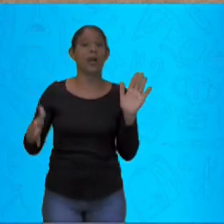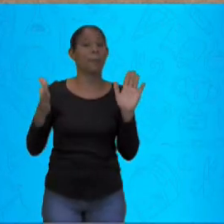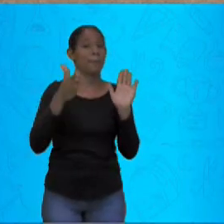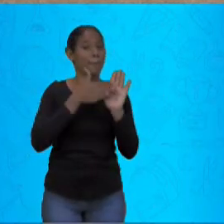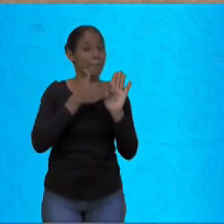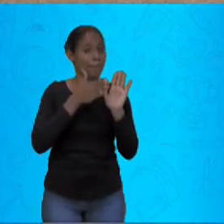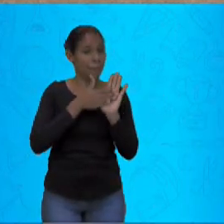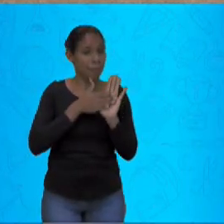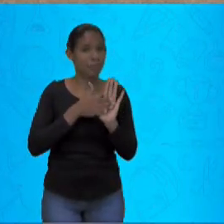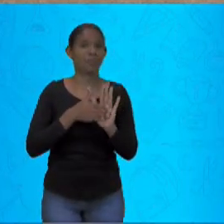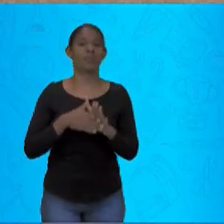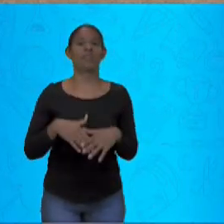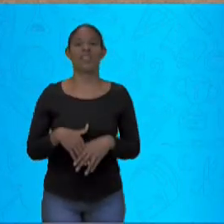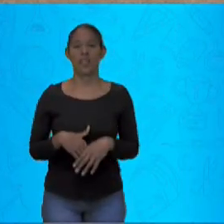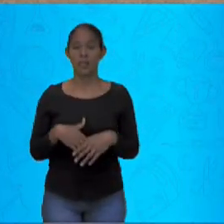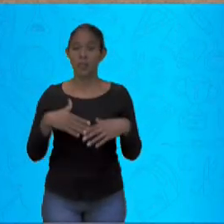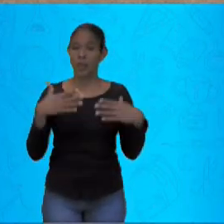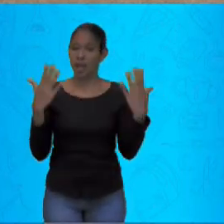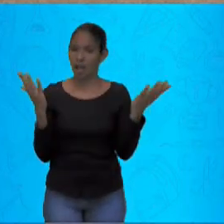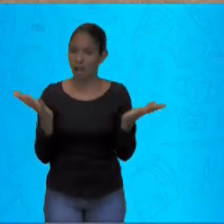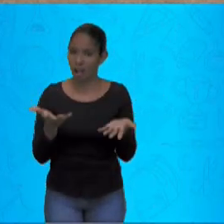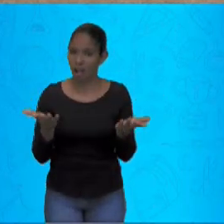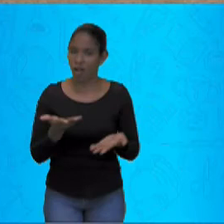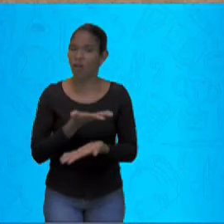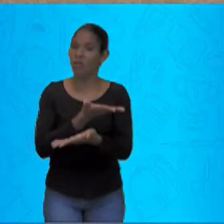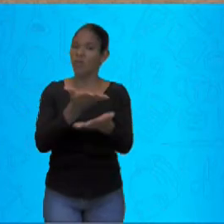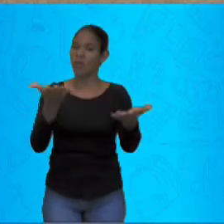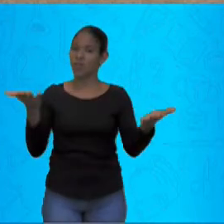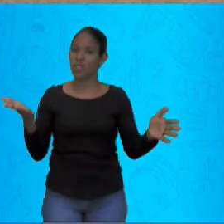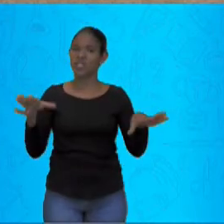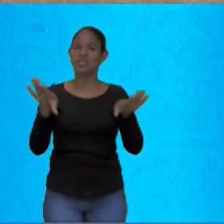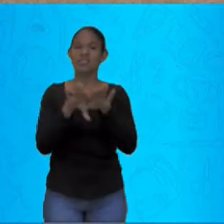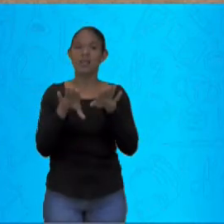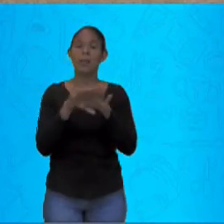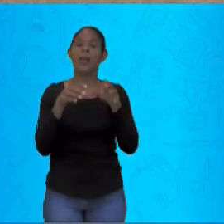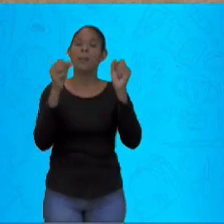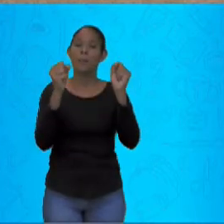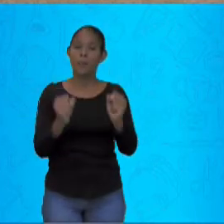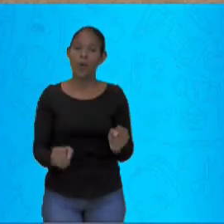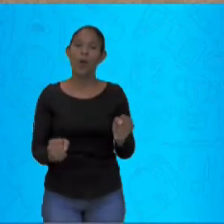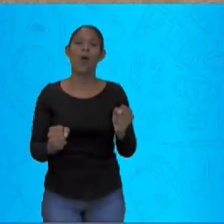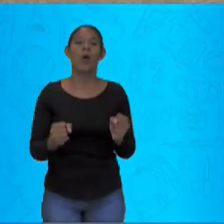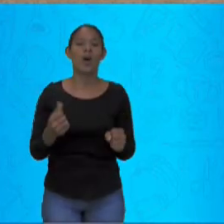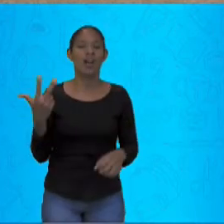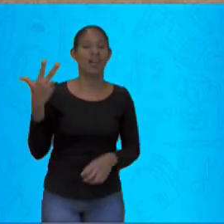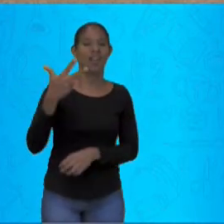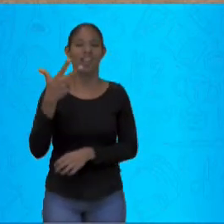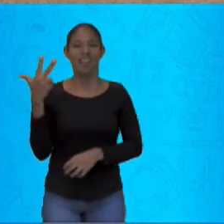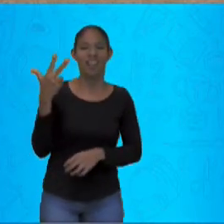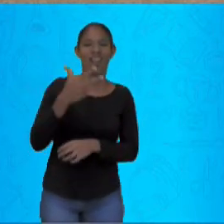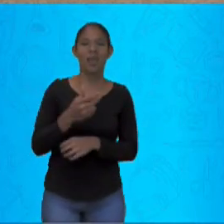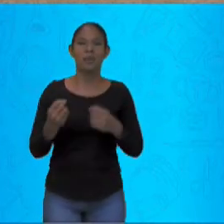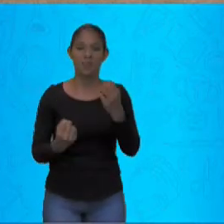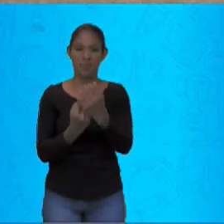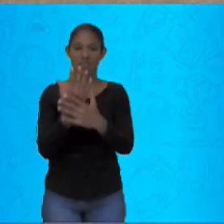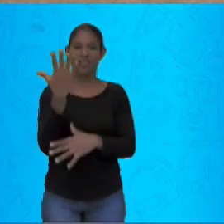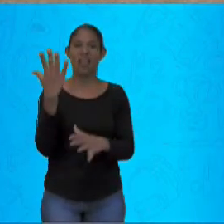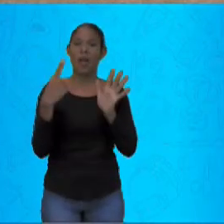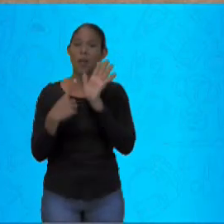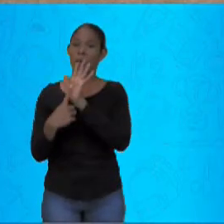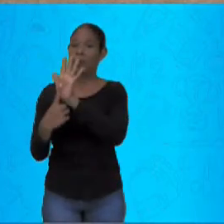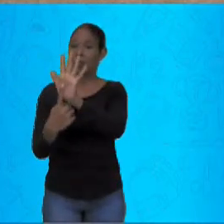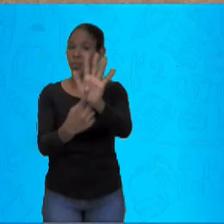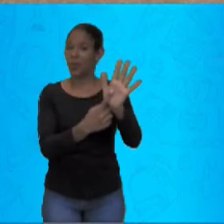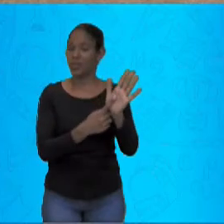estudantes, agora vocês também podem criar um rap para demonstrar esse